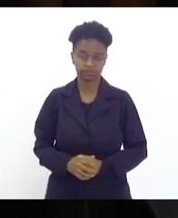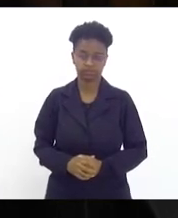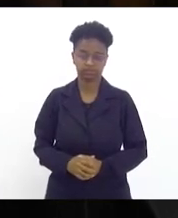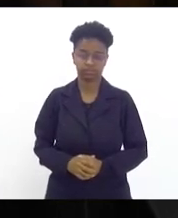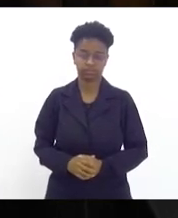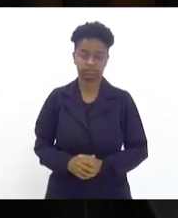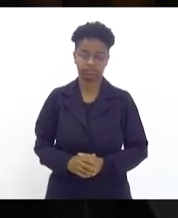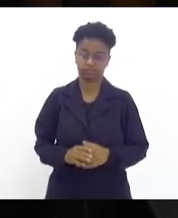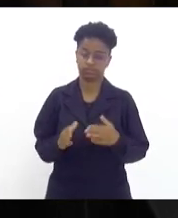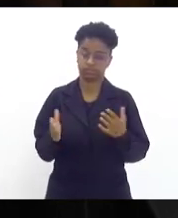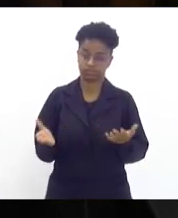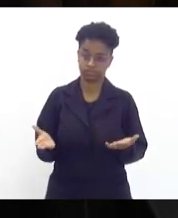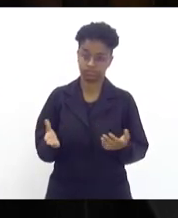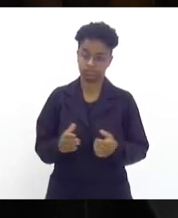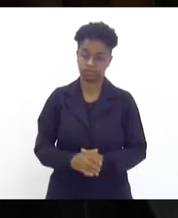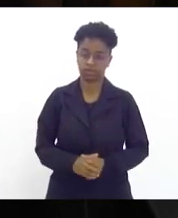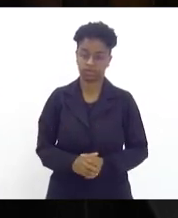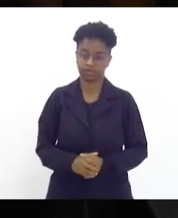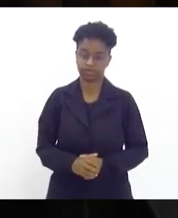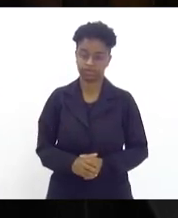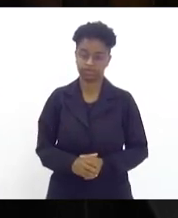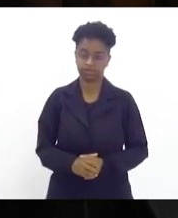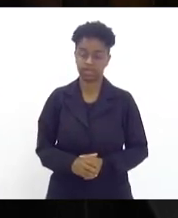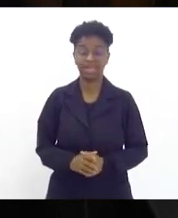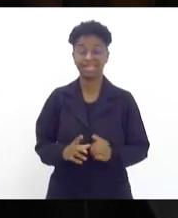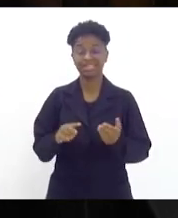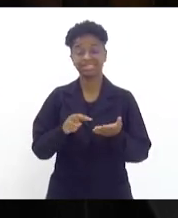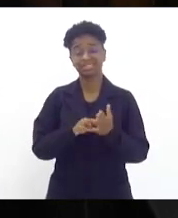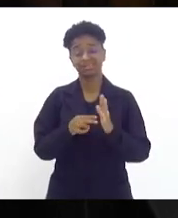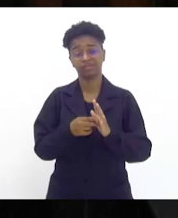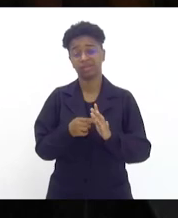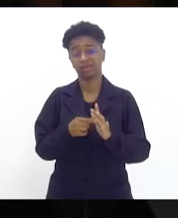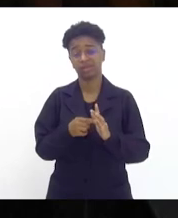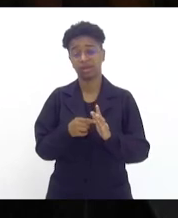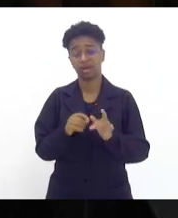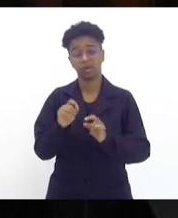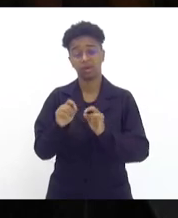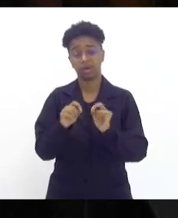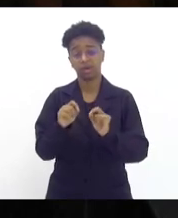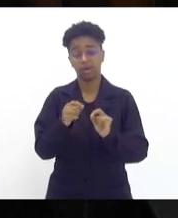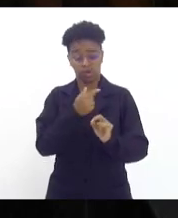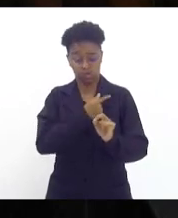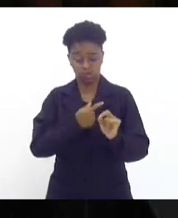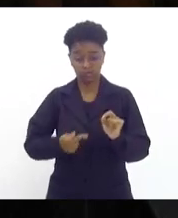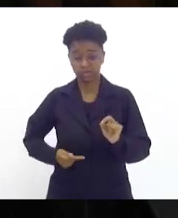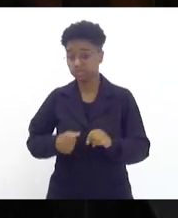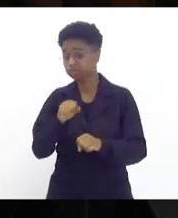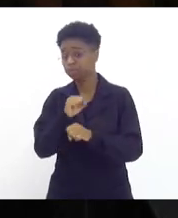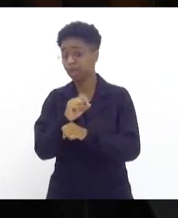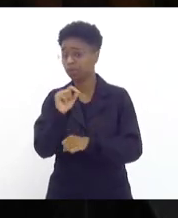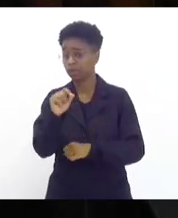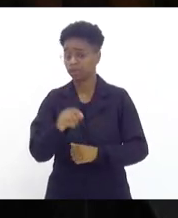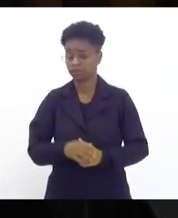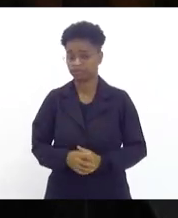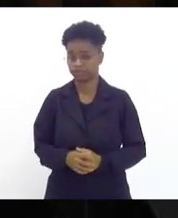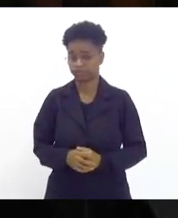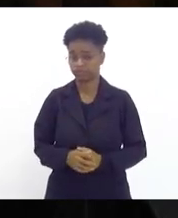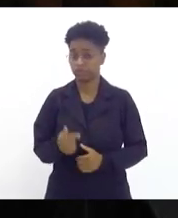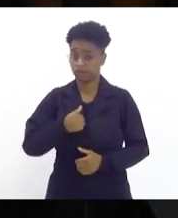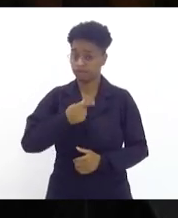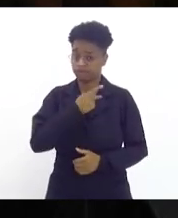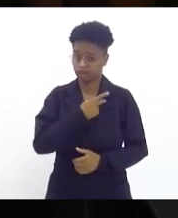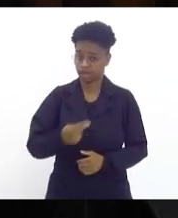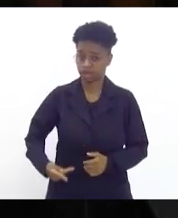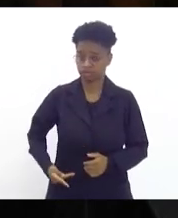Dito isso, o que espera o governo do Estado? Quando eu falo governo do Estado, o